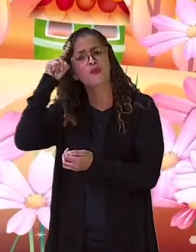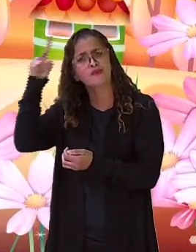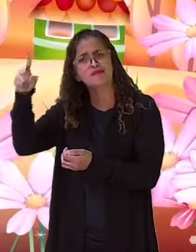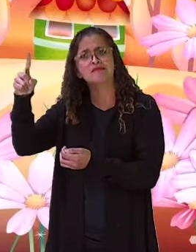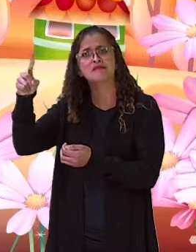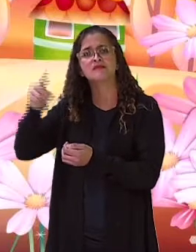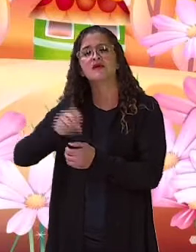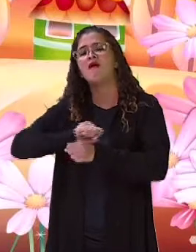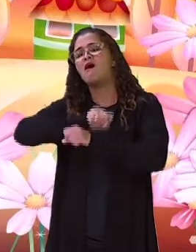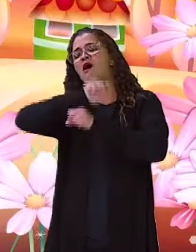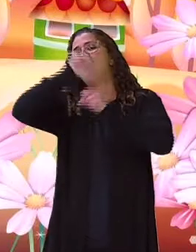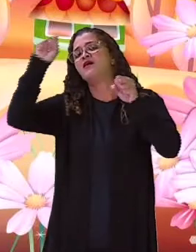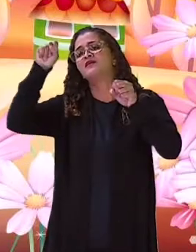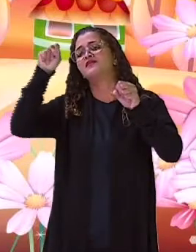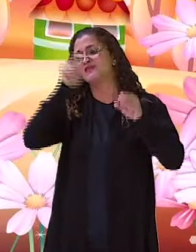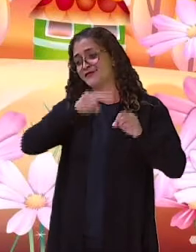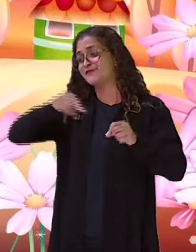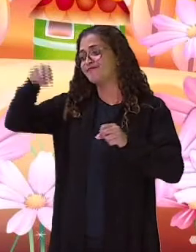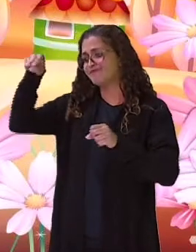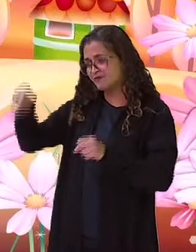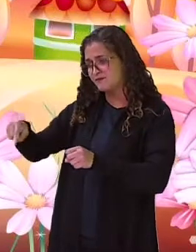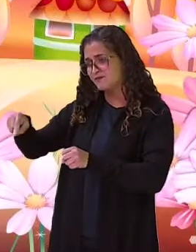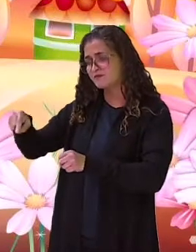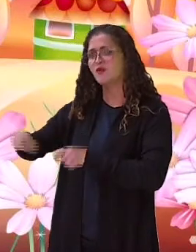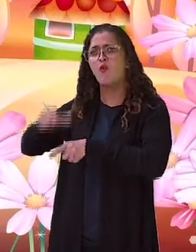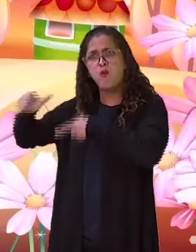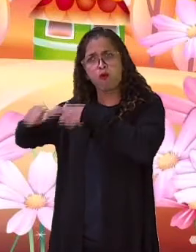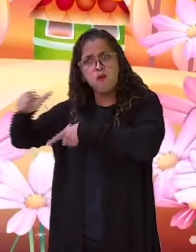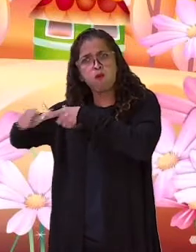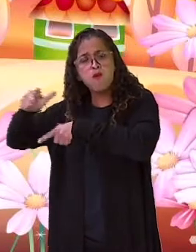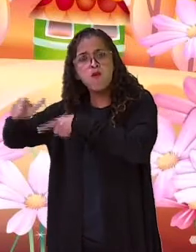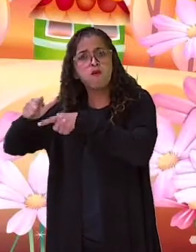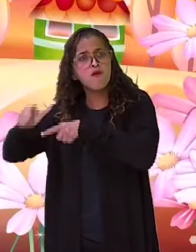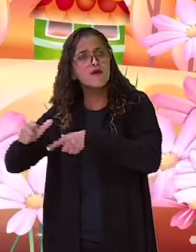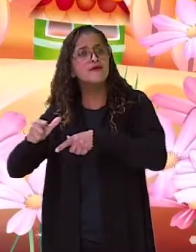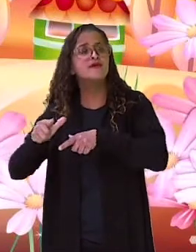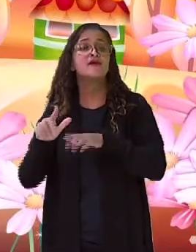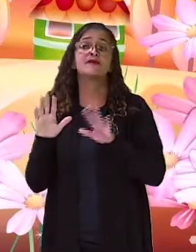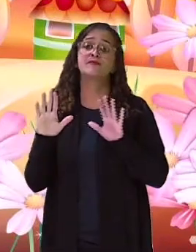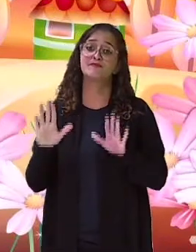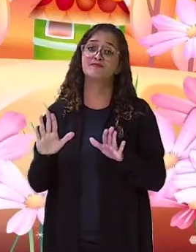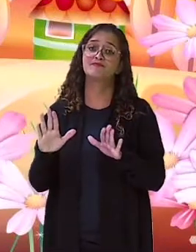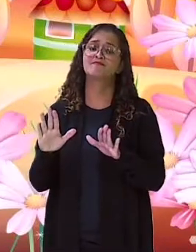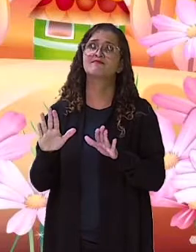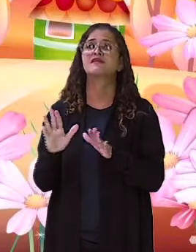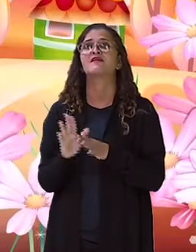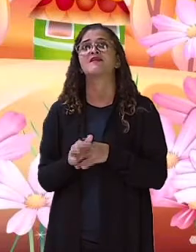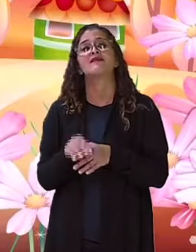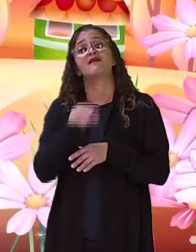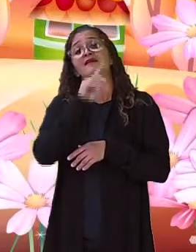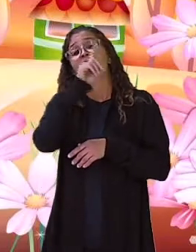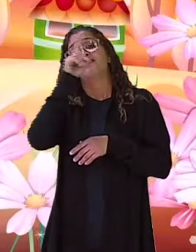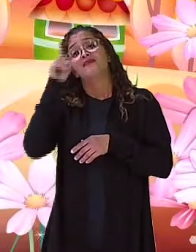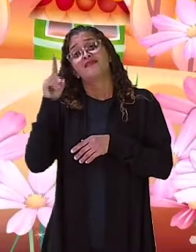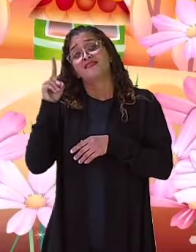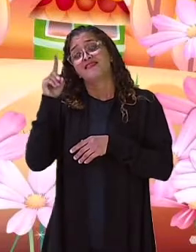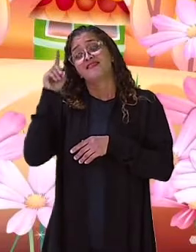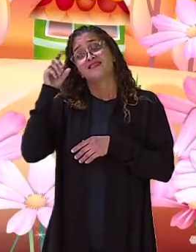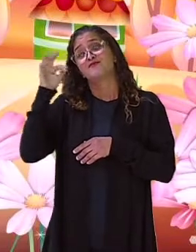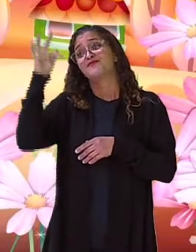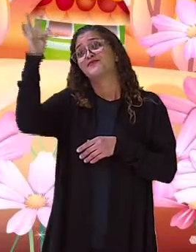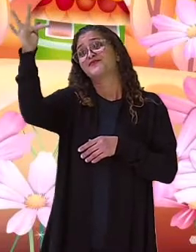trabalho, trabalho. O homem suspirou. Quem sabe um dia eu consigo mudar de vida.